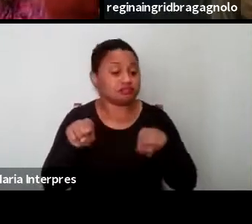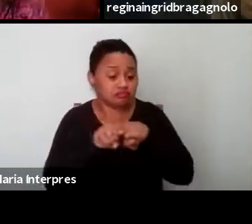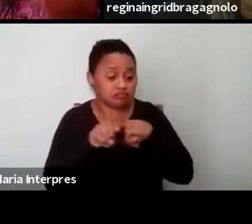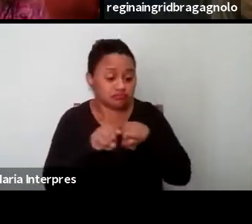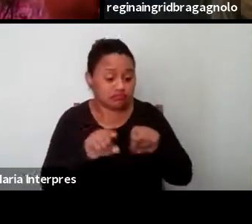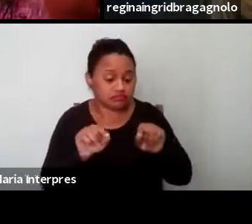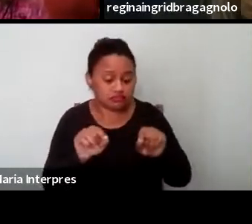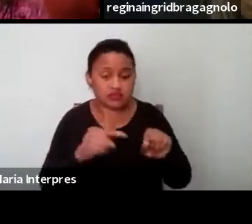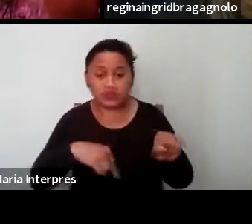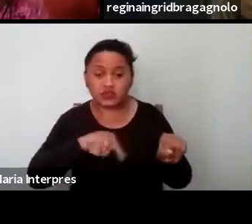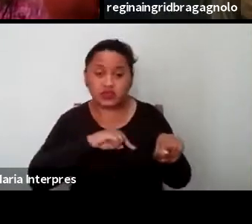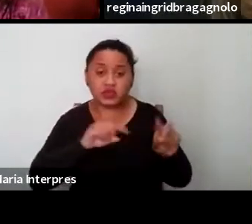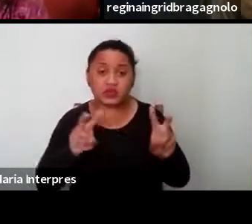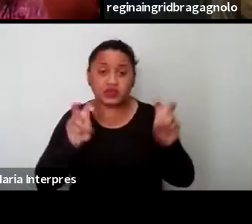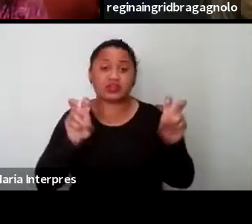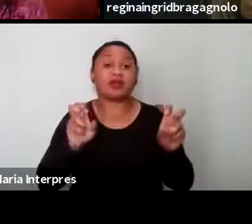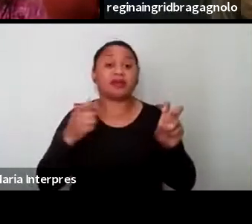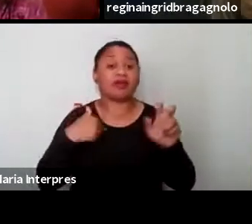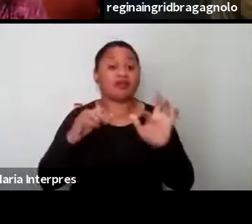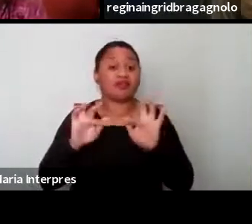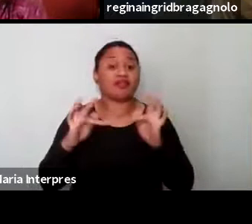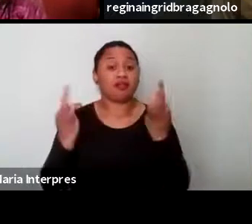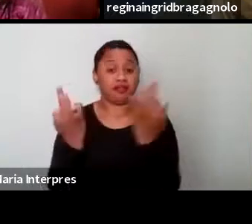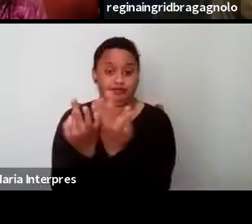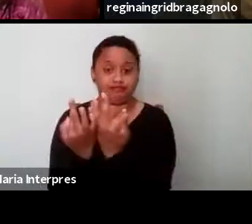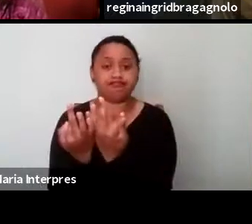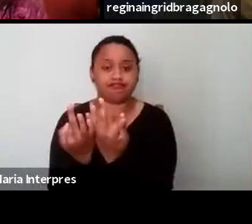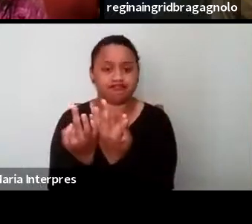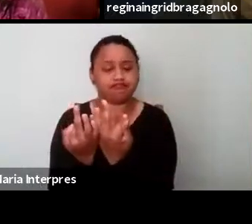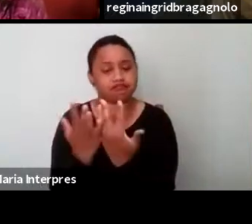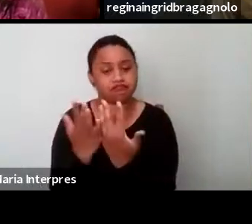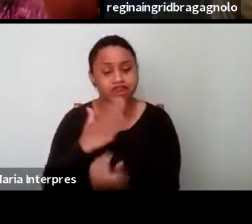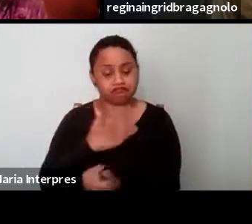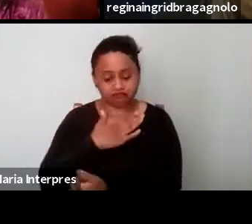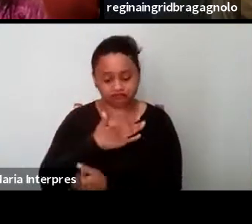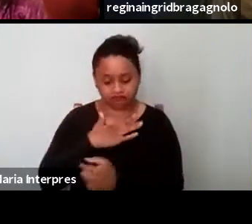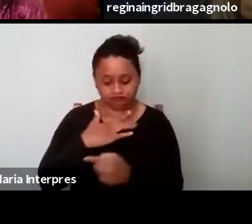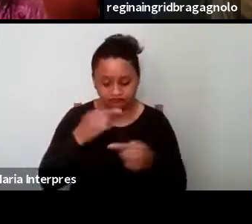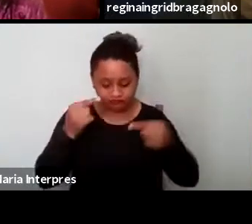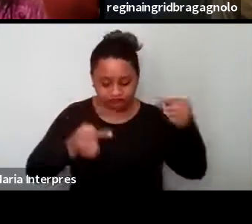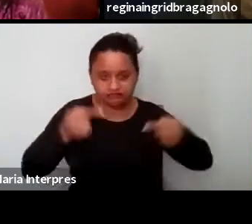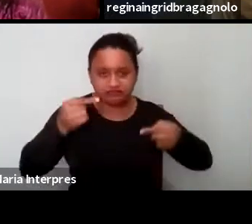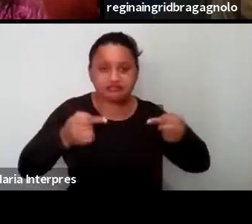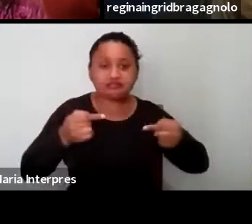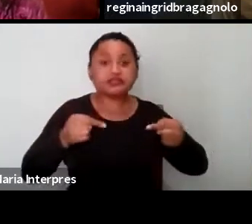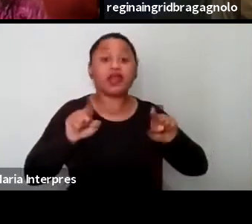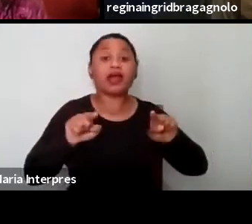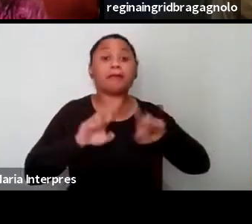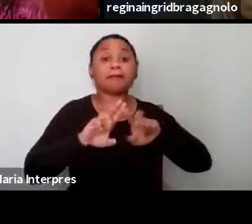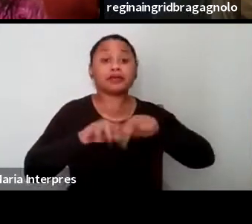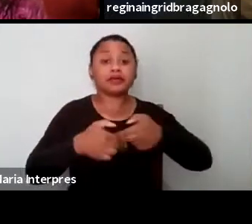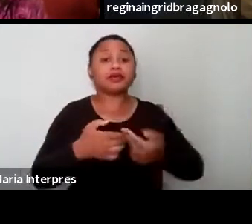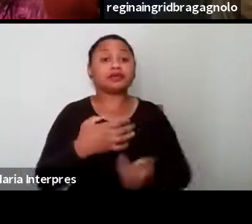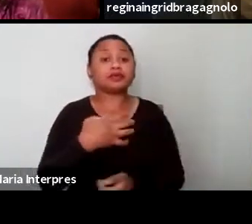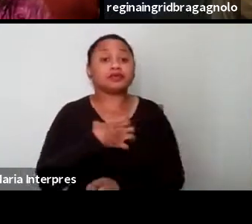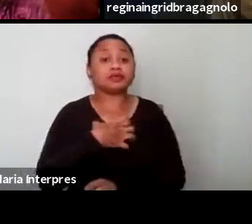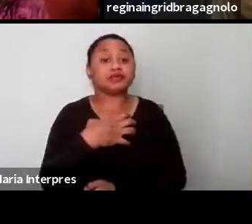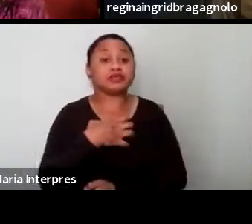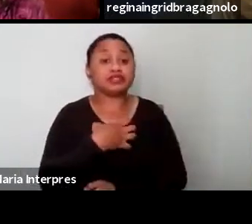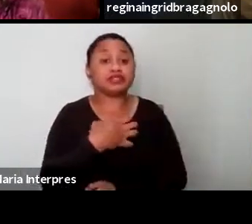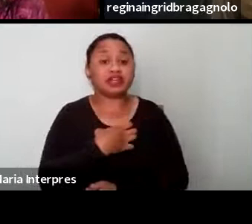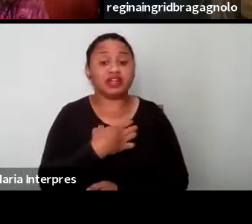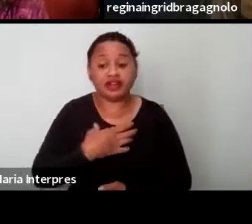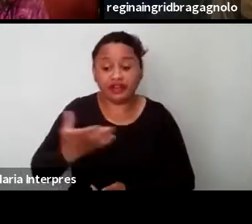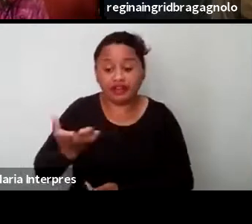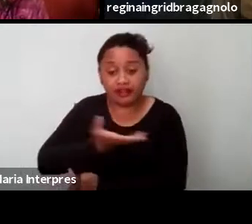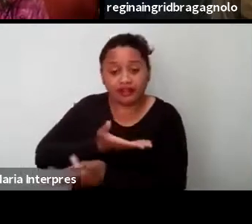né? O que nós chamamos de família. E aí, para mim, esse é um debate em relação à forma como as relações se